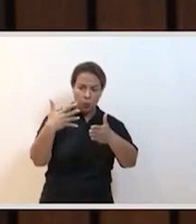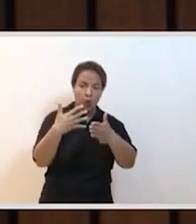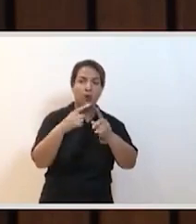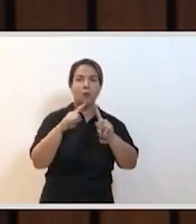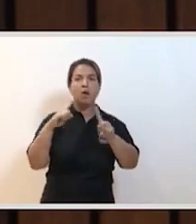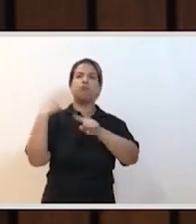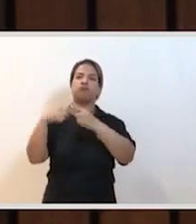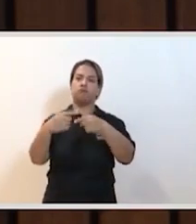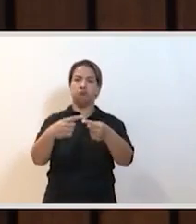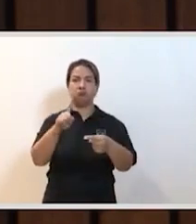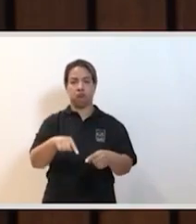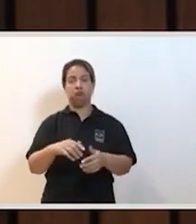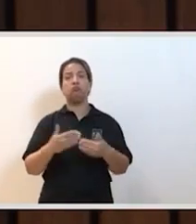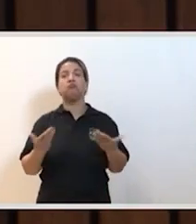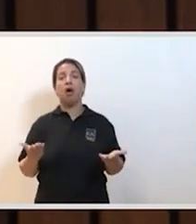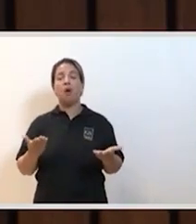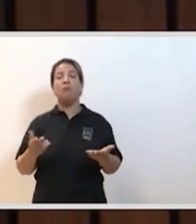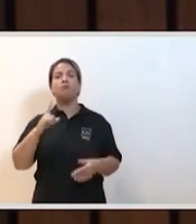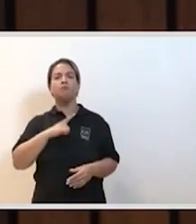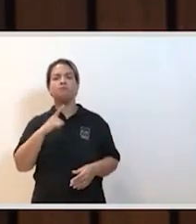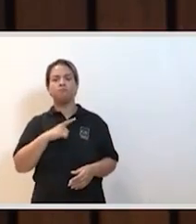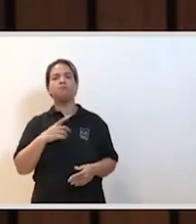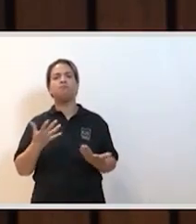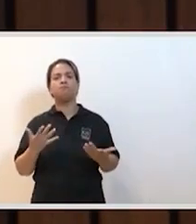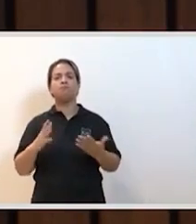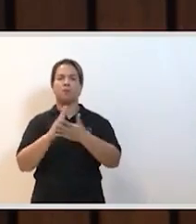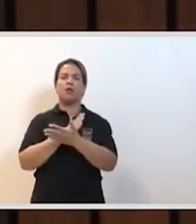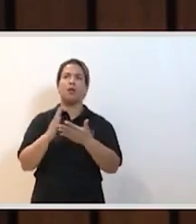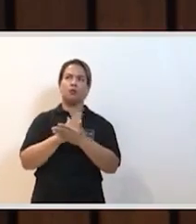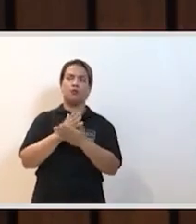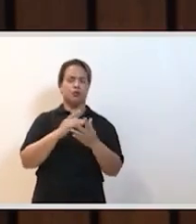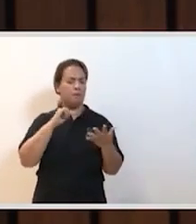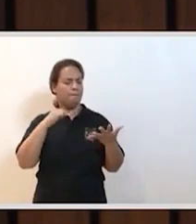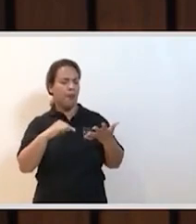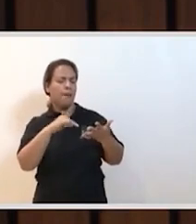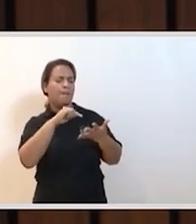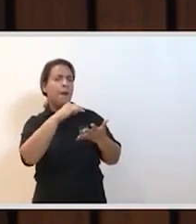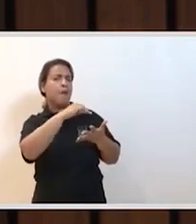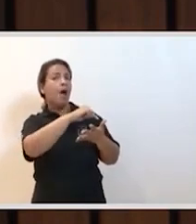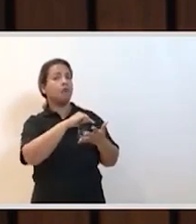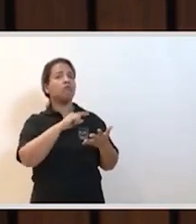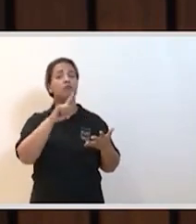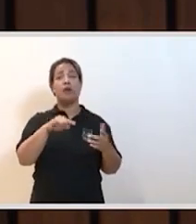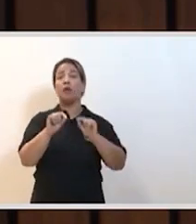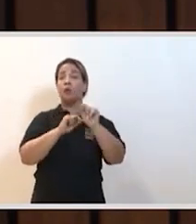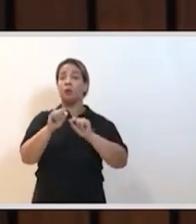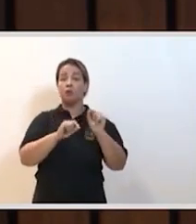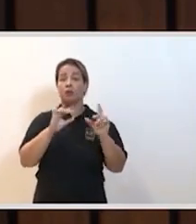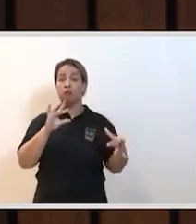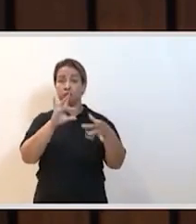nossa geração. Então, a gente tem alguns gostos curiosos, e um deles é justamente